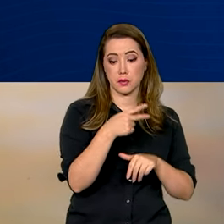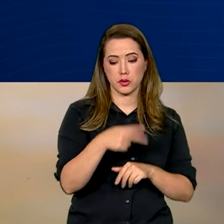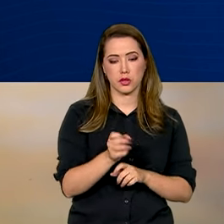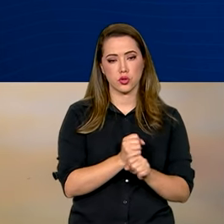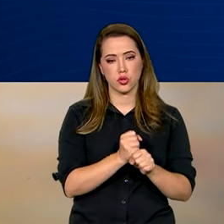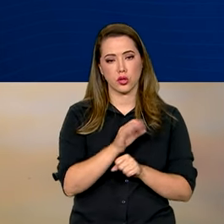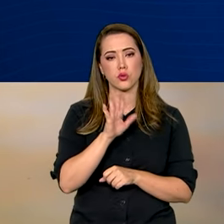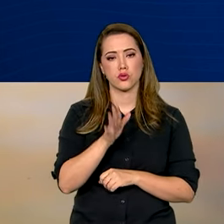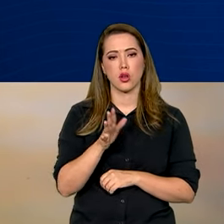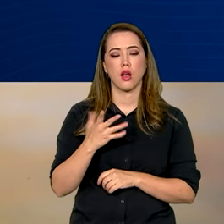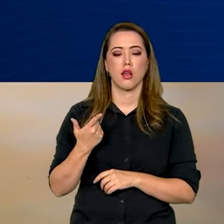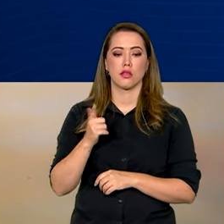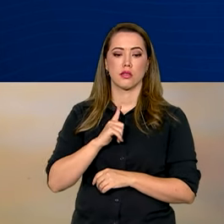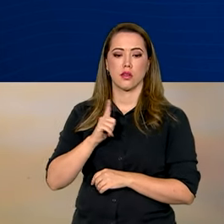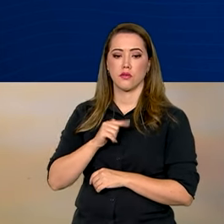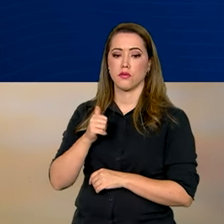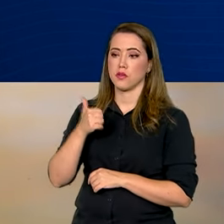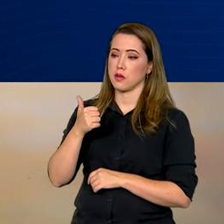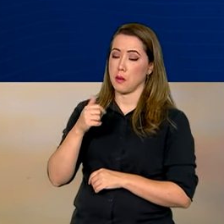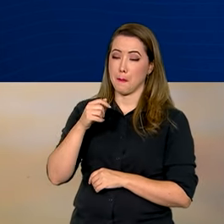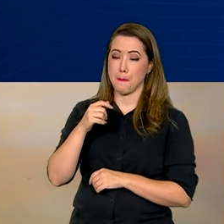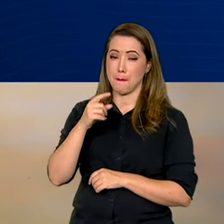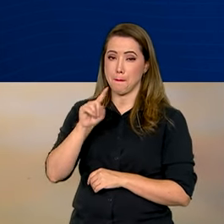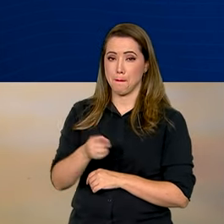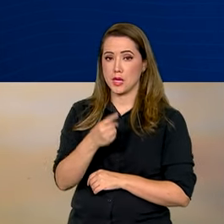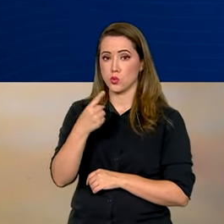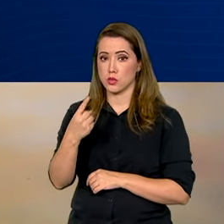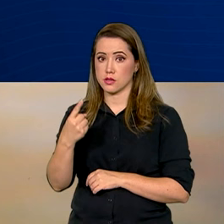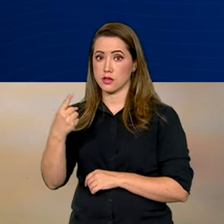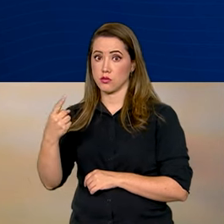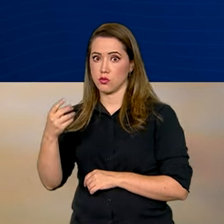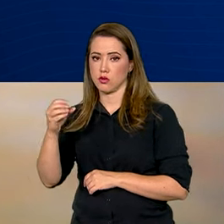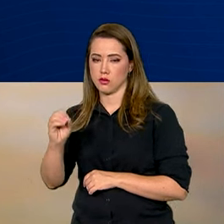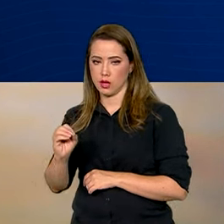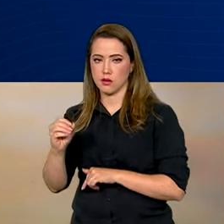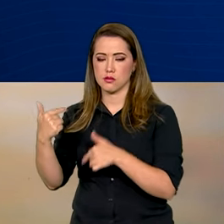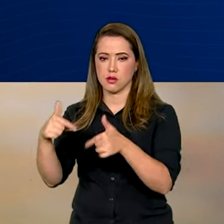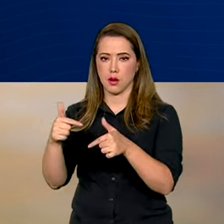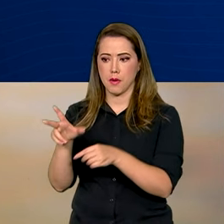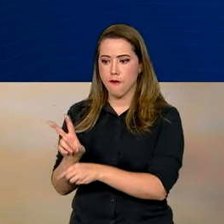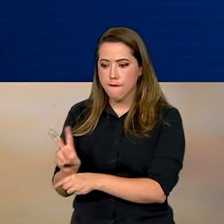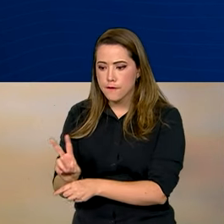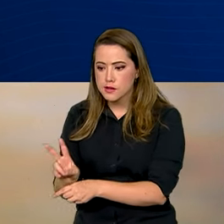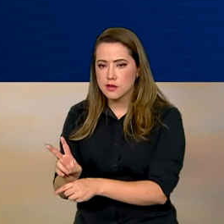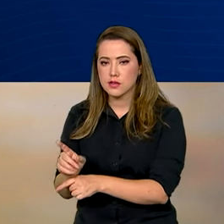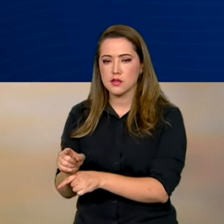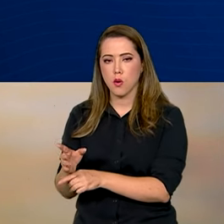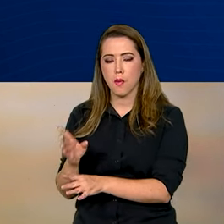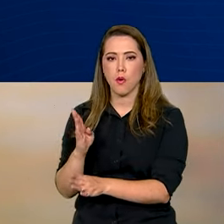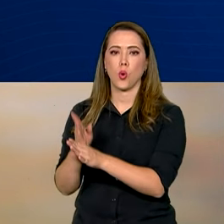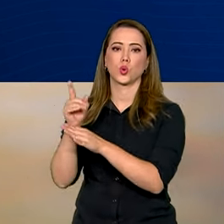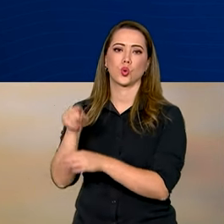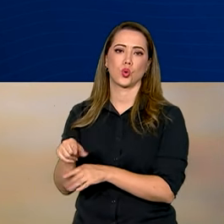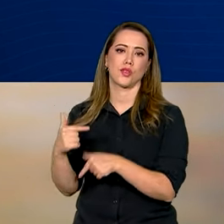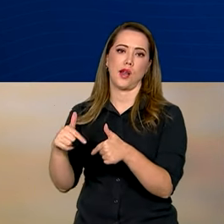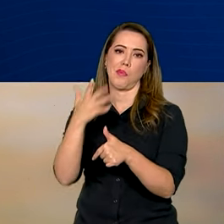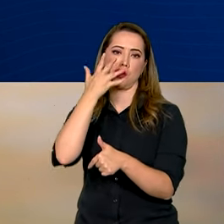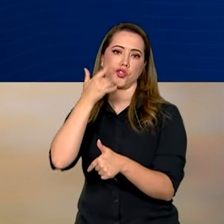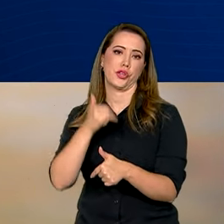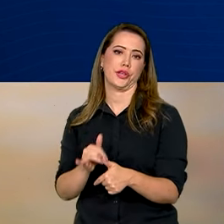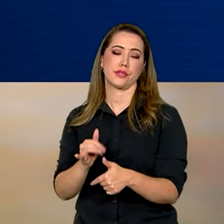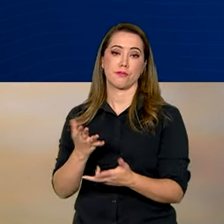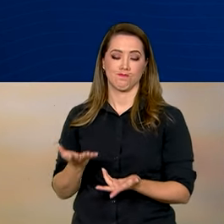já foram realizadas 1.110 ações fiscais com constatação de trabalho infantil e